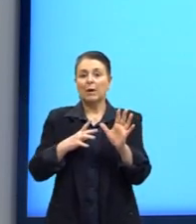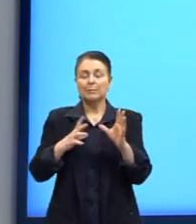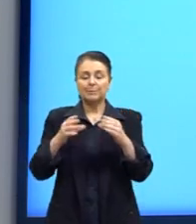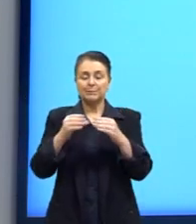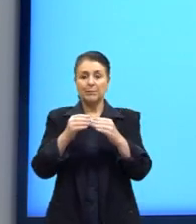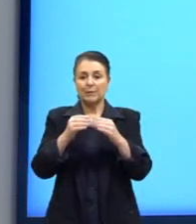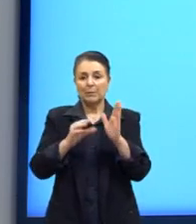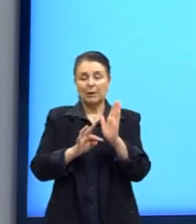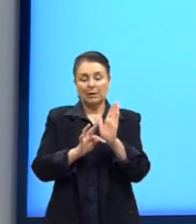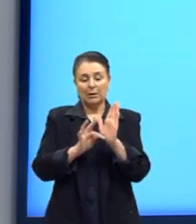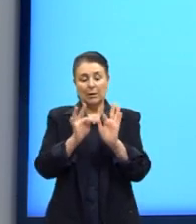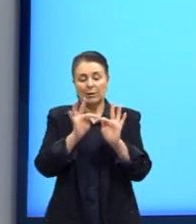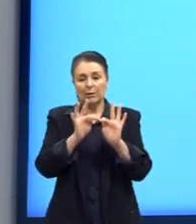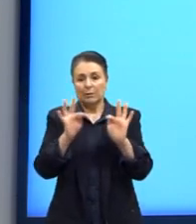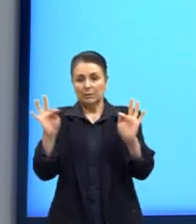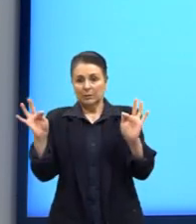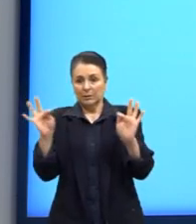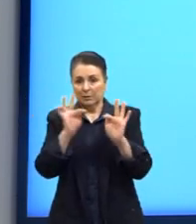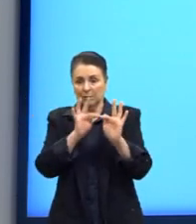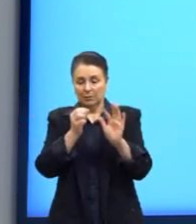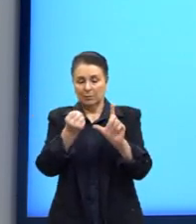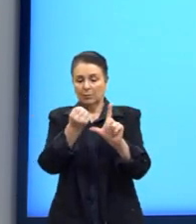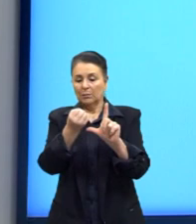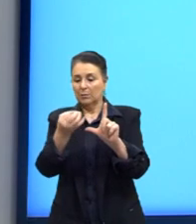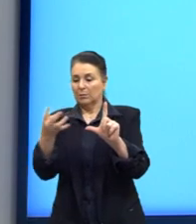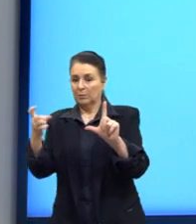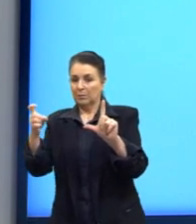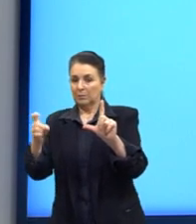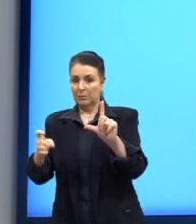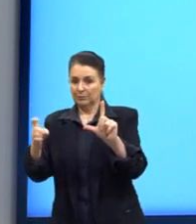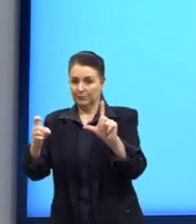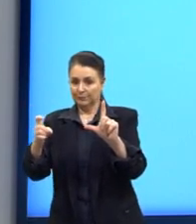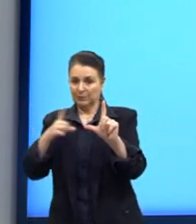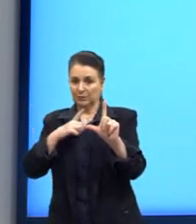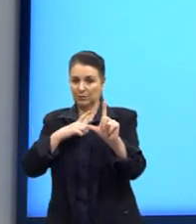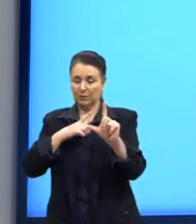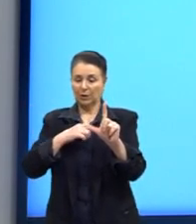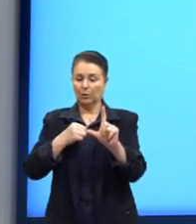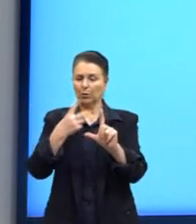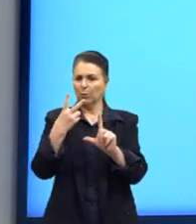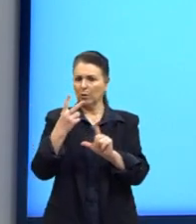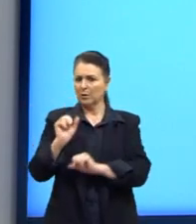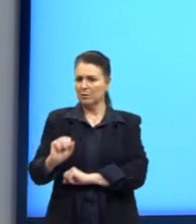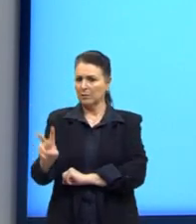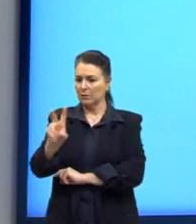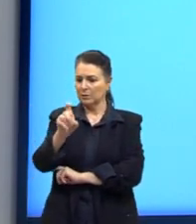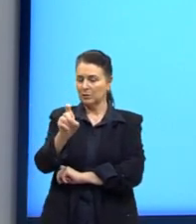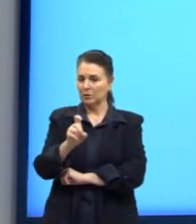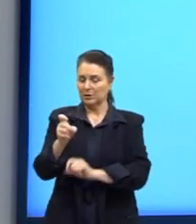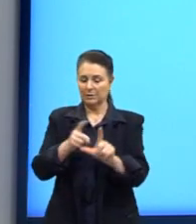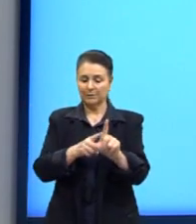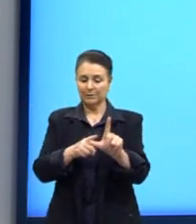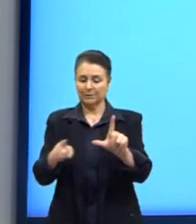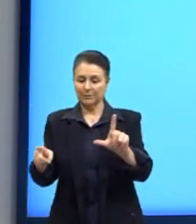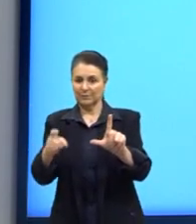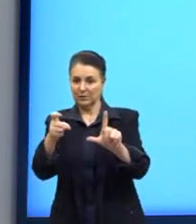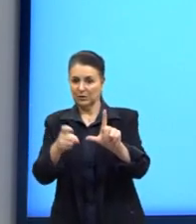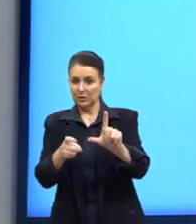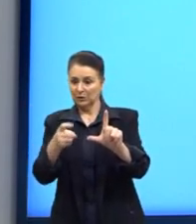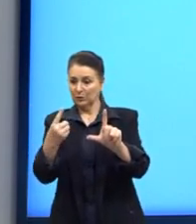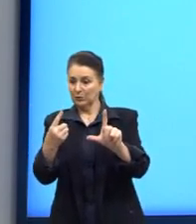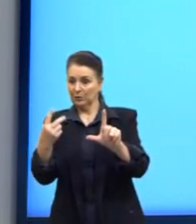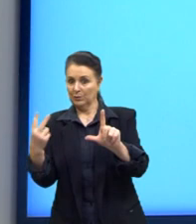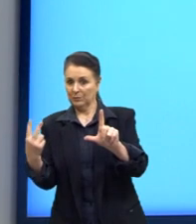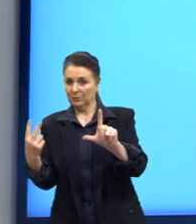crescente, então, outra definição, né? Quando nós pegarmos dois valores para x, então x1 e x2,